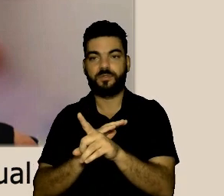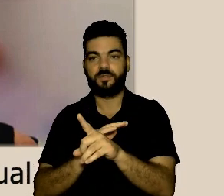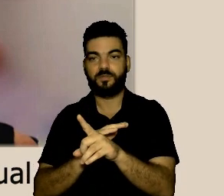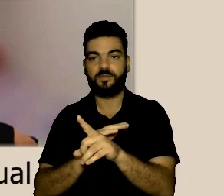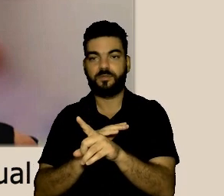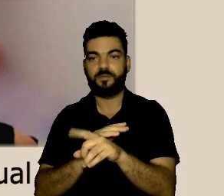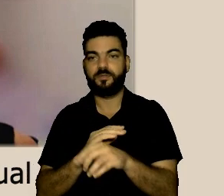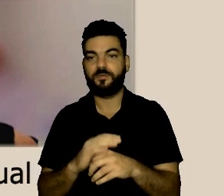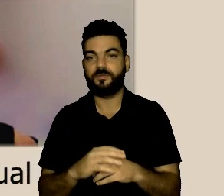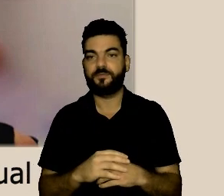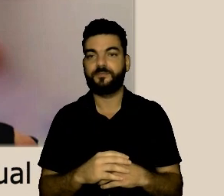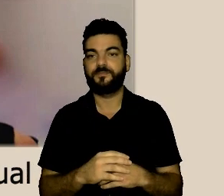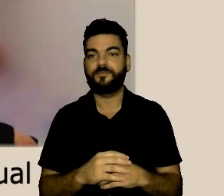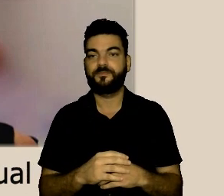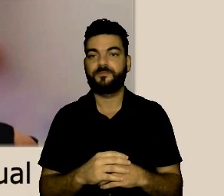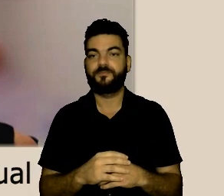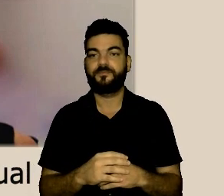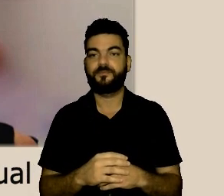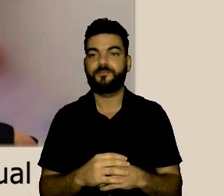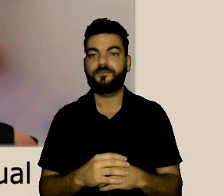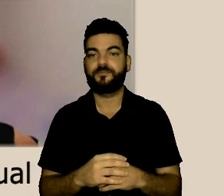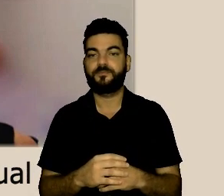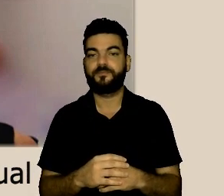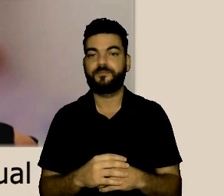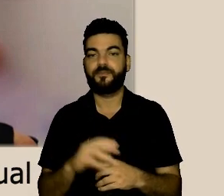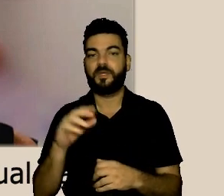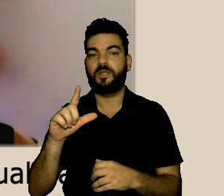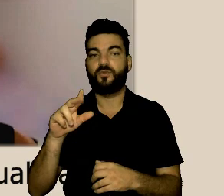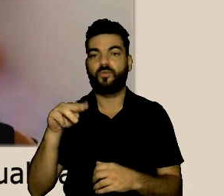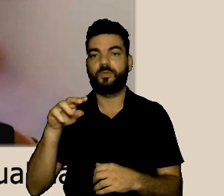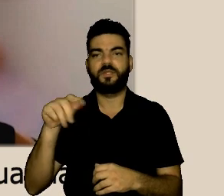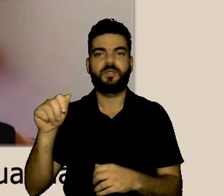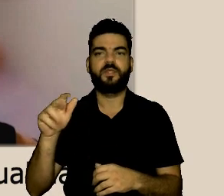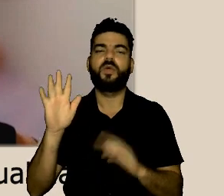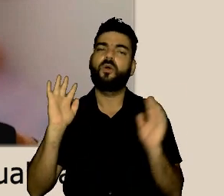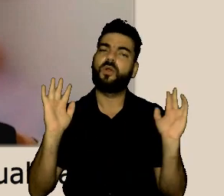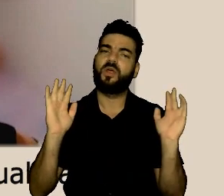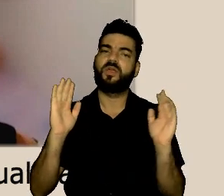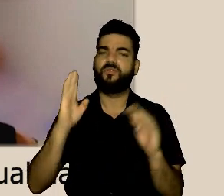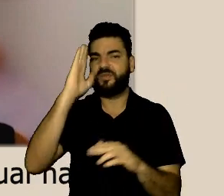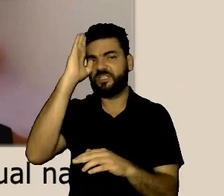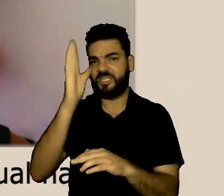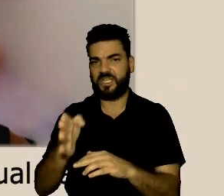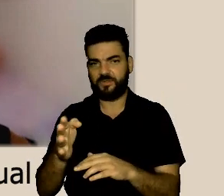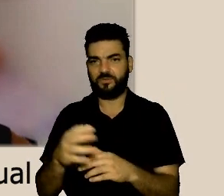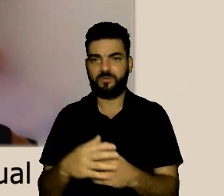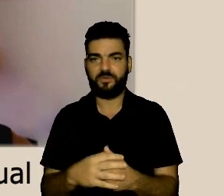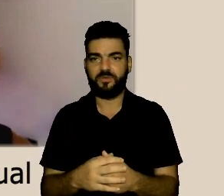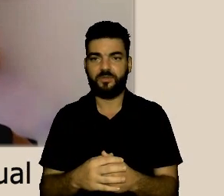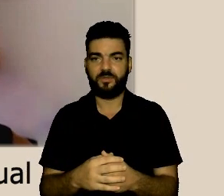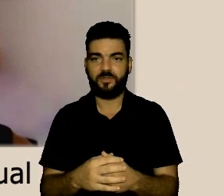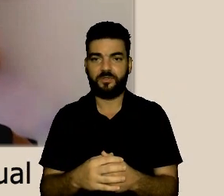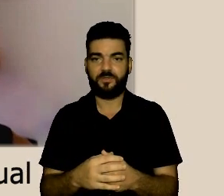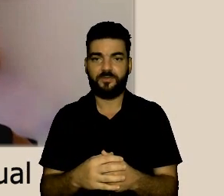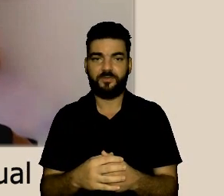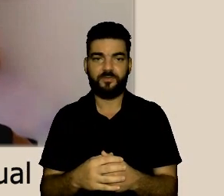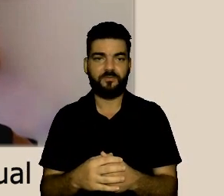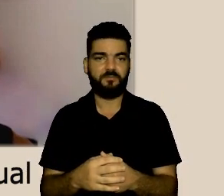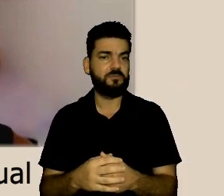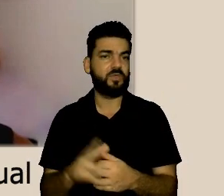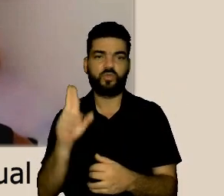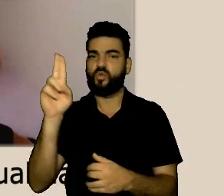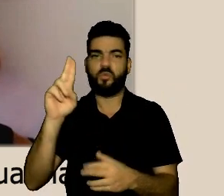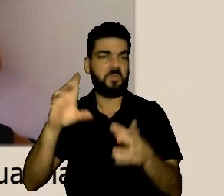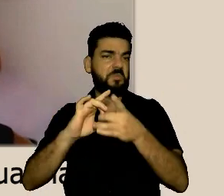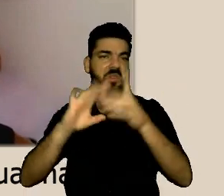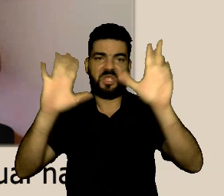a Paula Paula Marquezine Dias Delatório faz uma pergunta para a doutora Lumena eu acho que vou